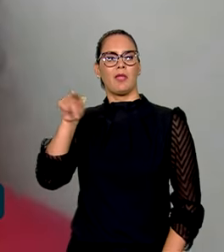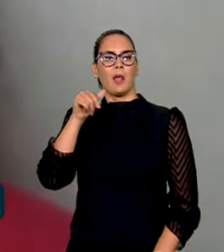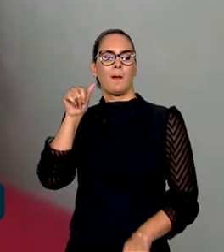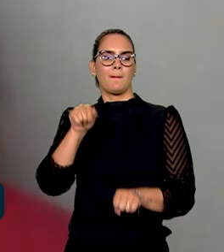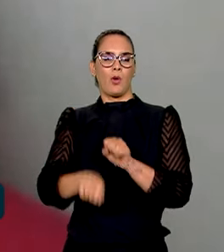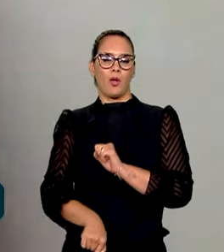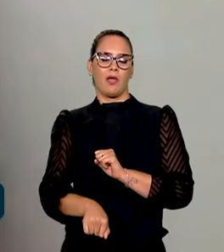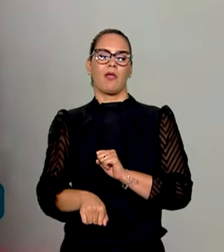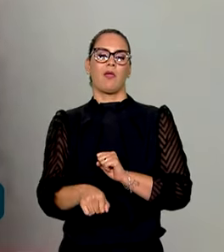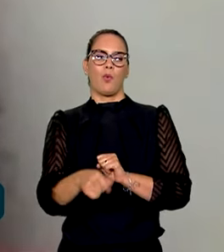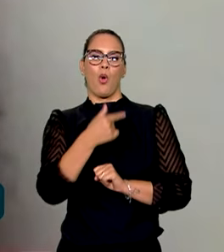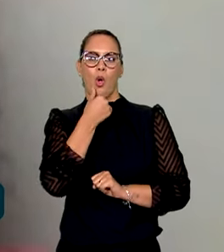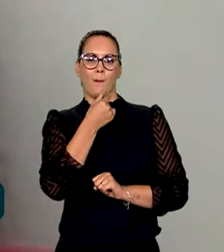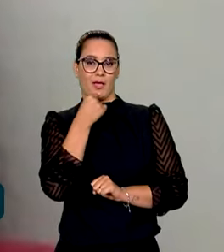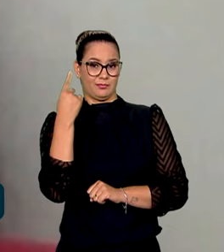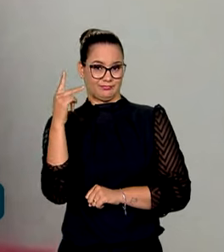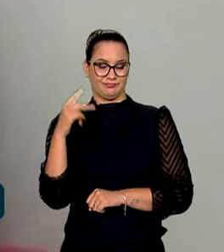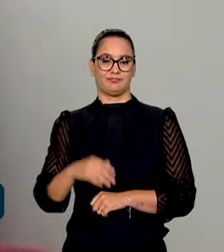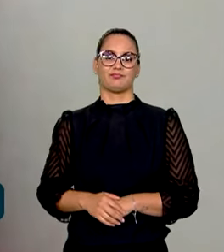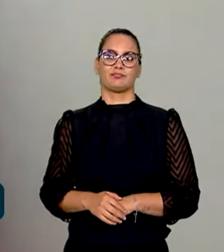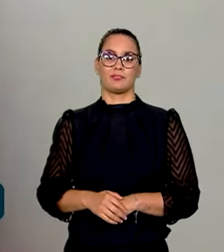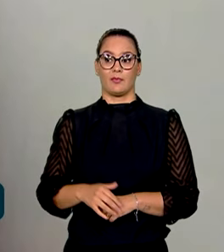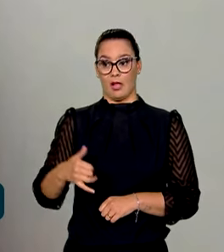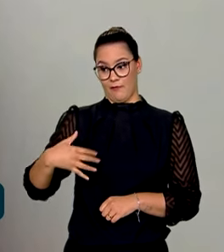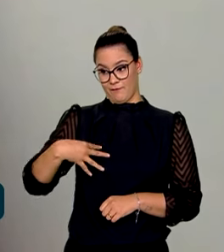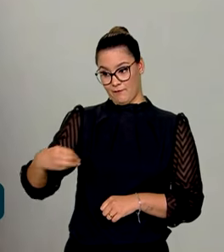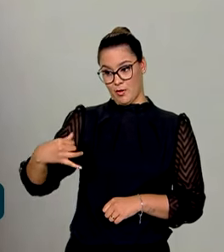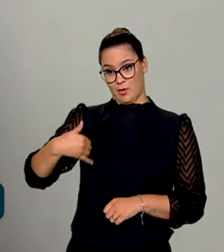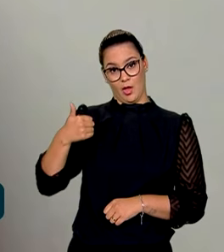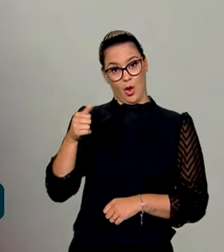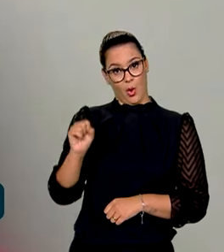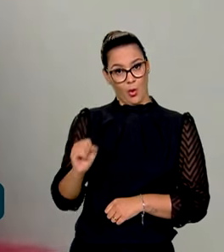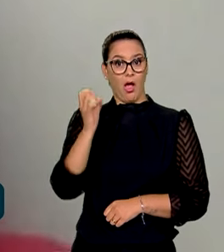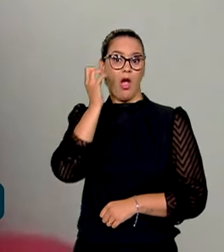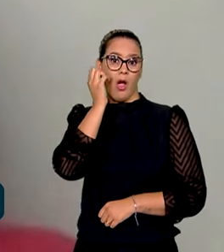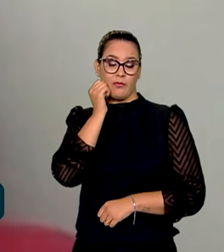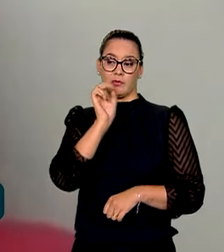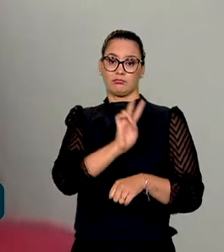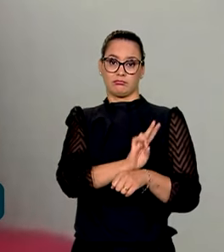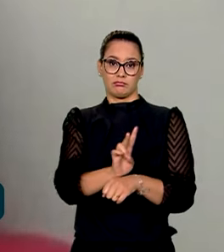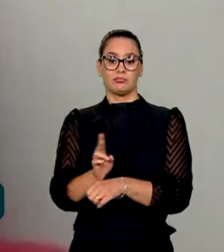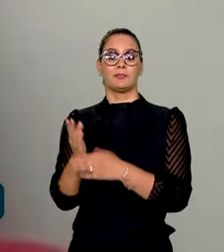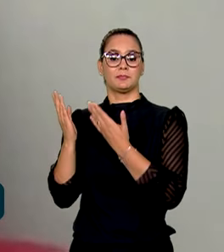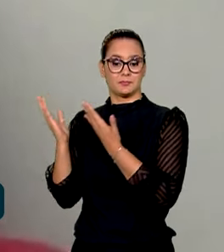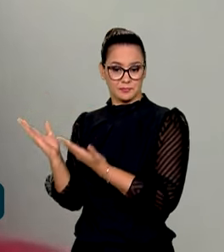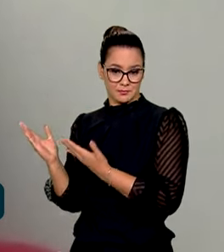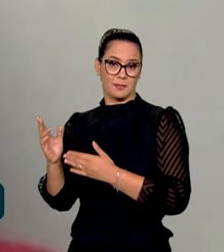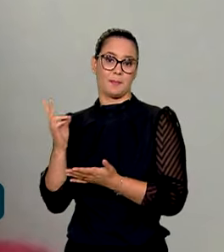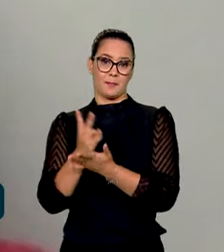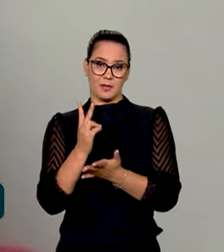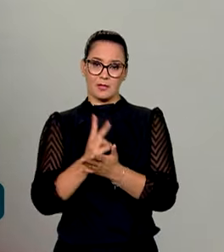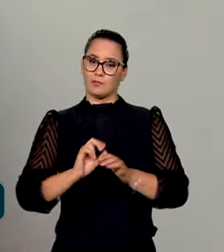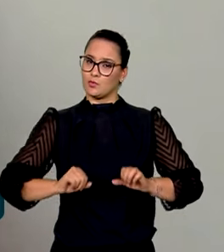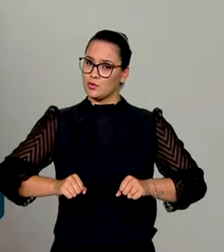36 anos. Do relacionamento, o menino de 8 anos ficou órfão e passou a ser cuidado pela Eliana. Mesmo